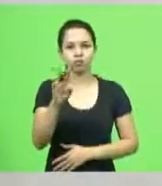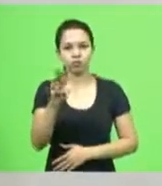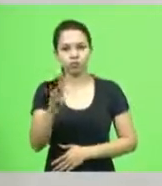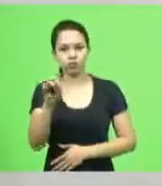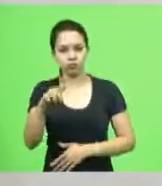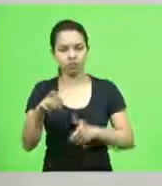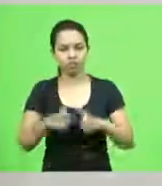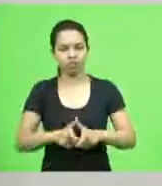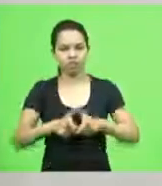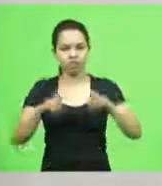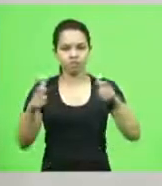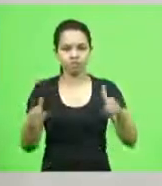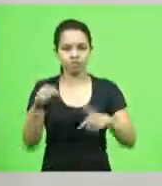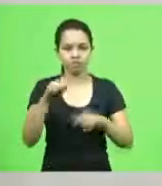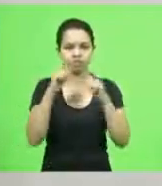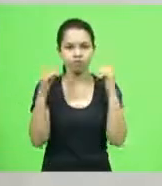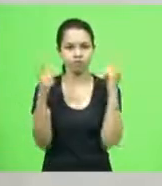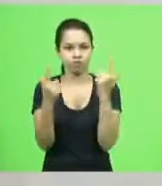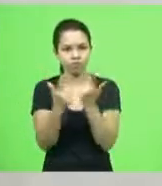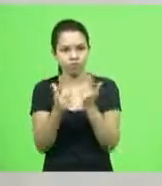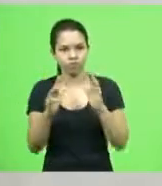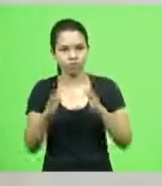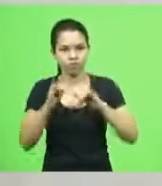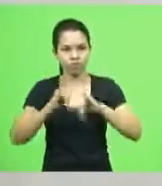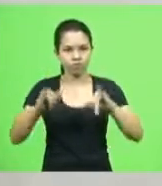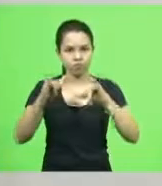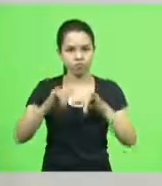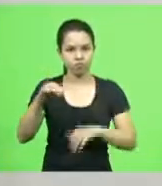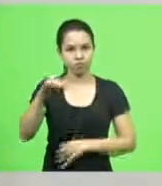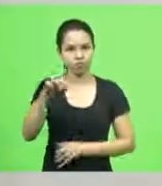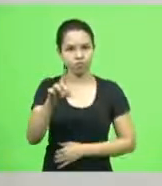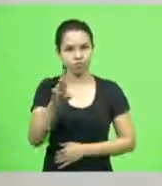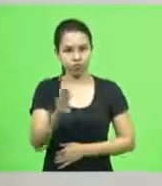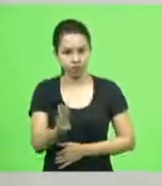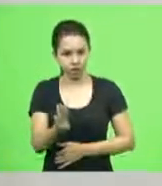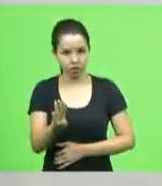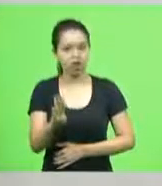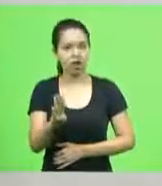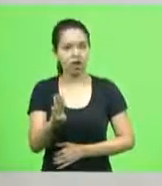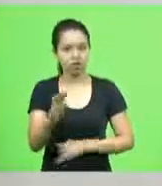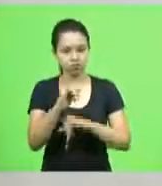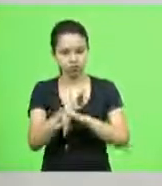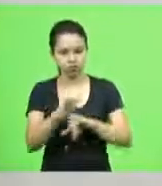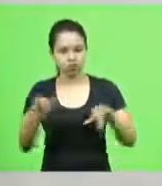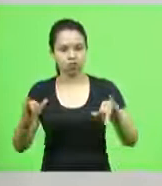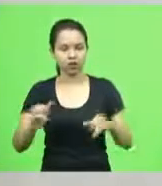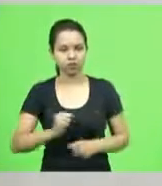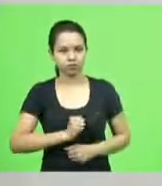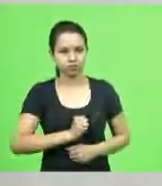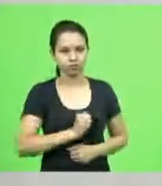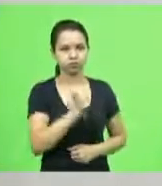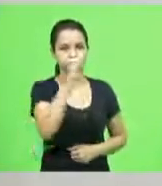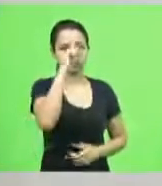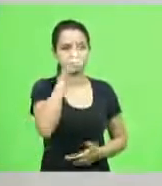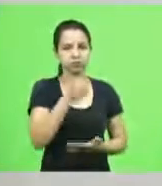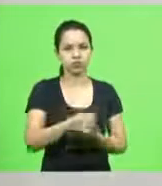fez a sua manifestação o MDB de repúdio essa decisão do governo do estado